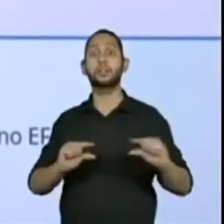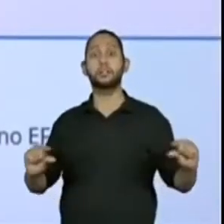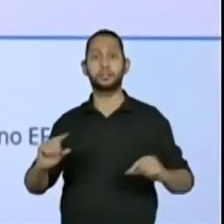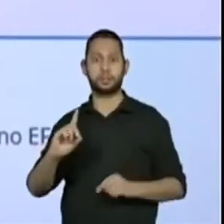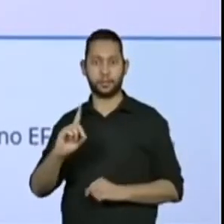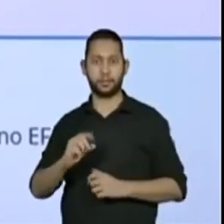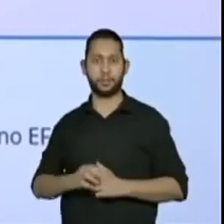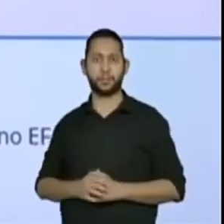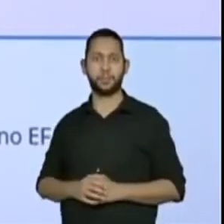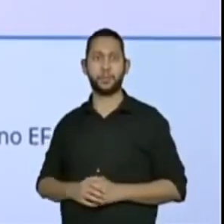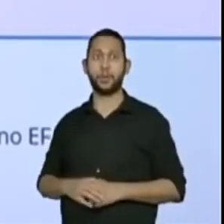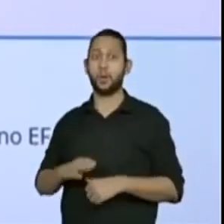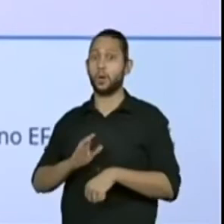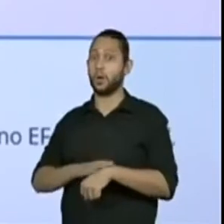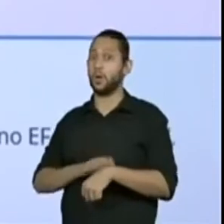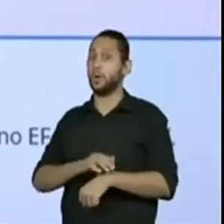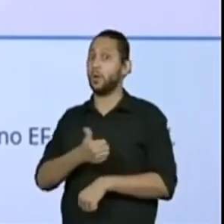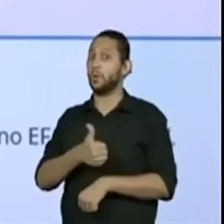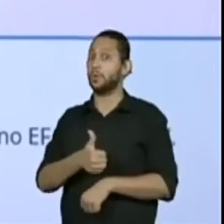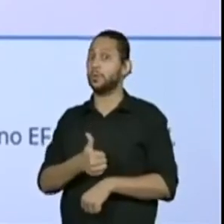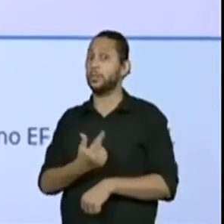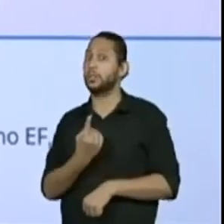horas e 15 minutos.